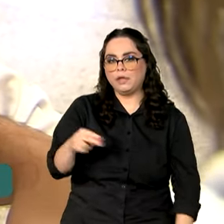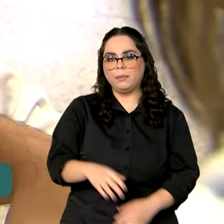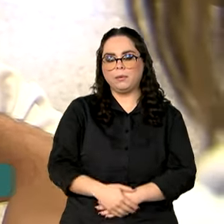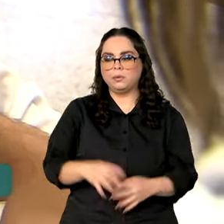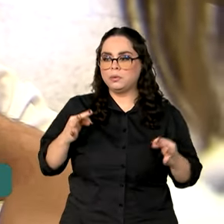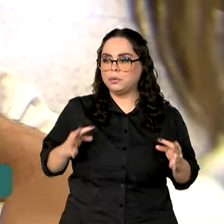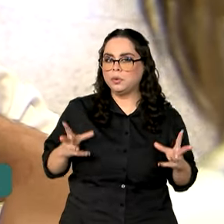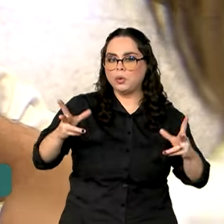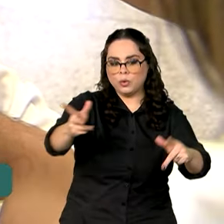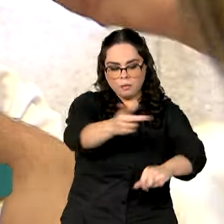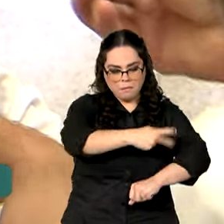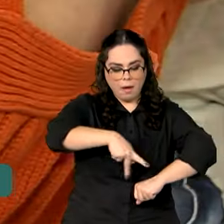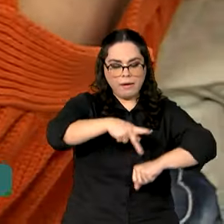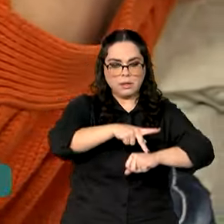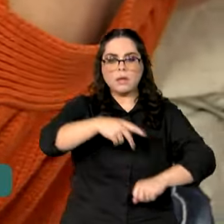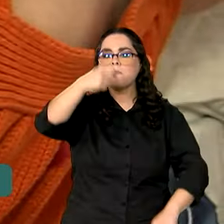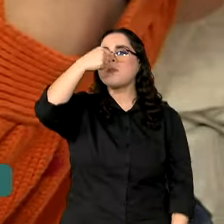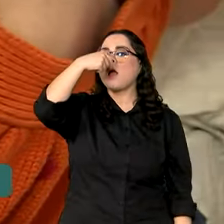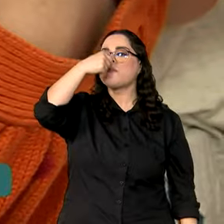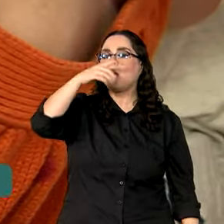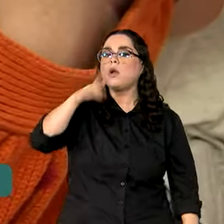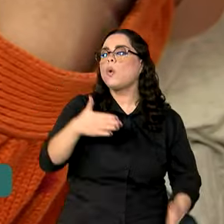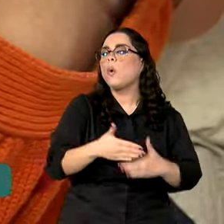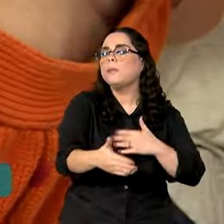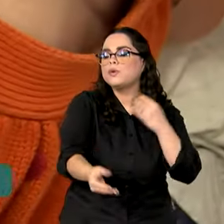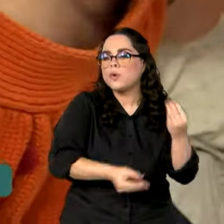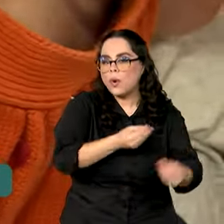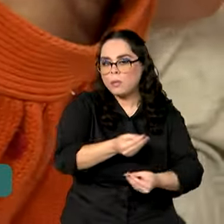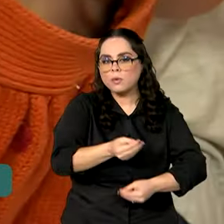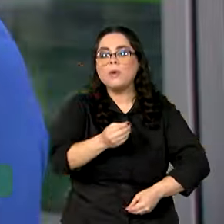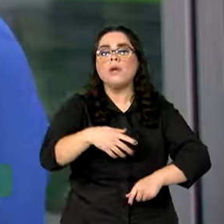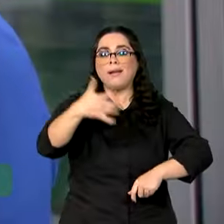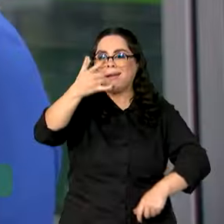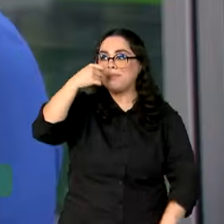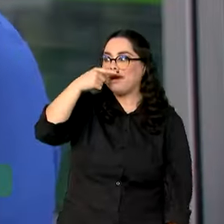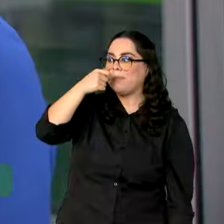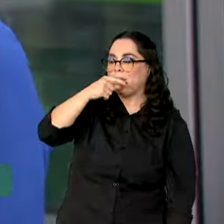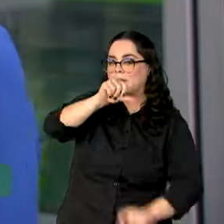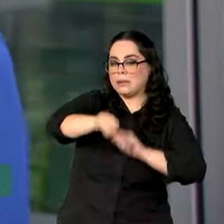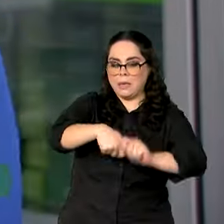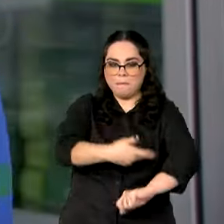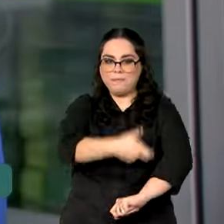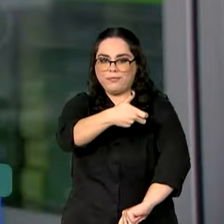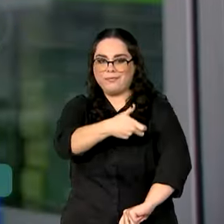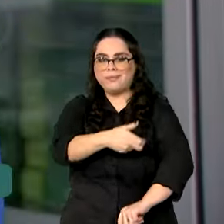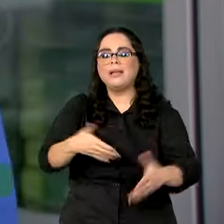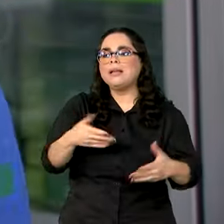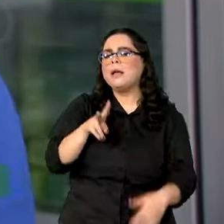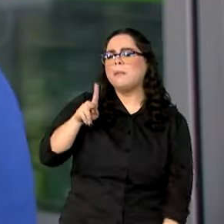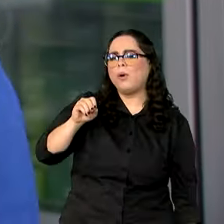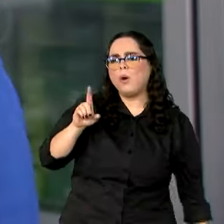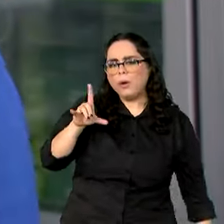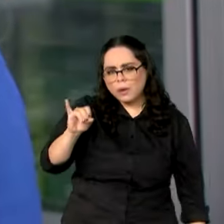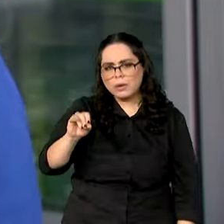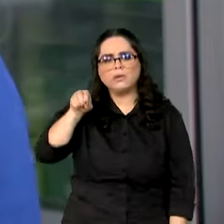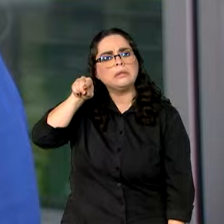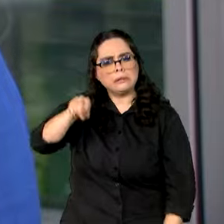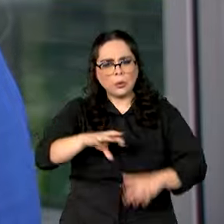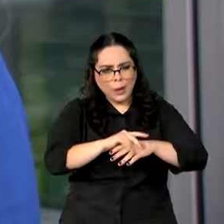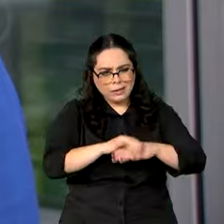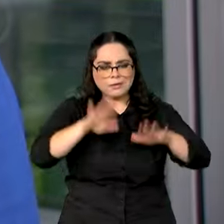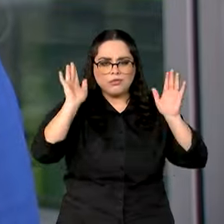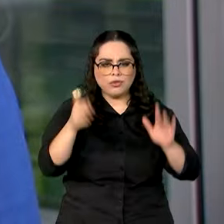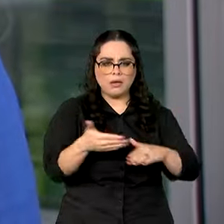todo o país, as gotinhas deram lugar a uma picadinha. A vacina da poliomielite, ela já tinha um esquema